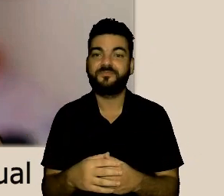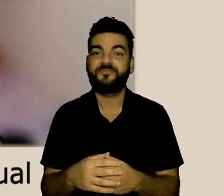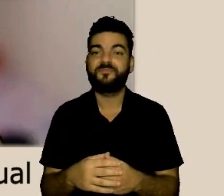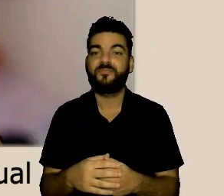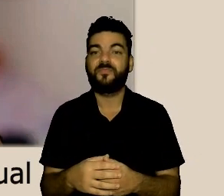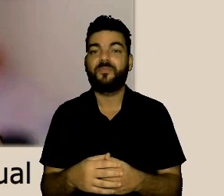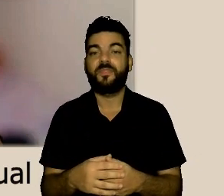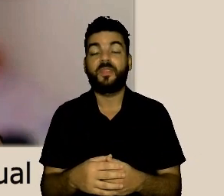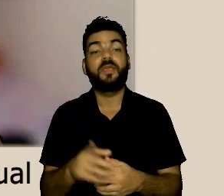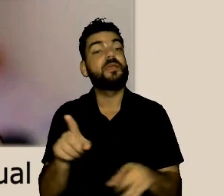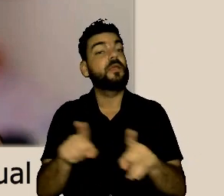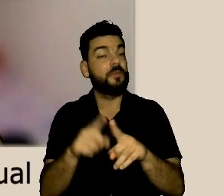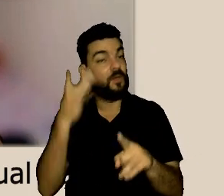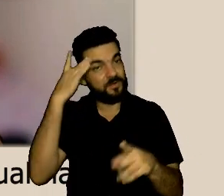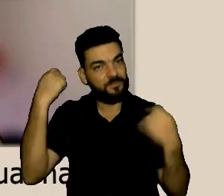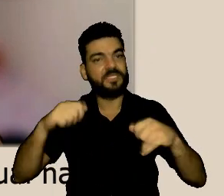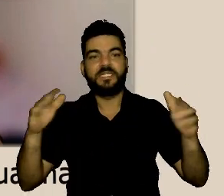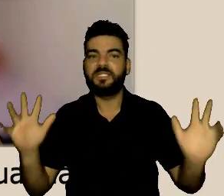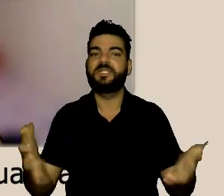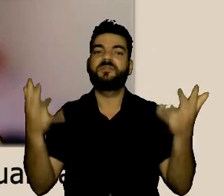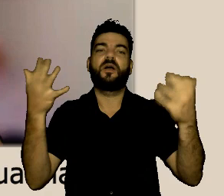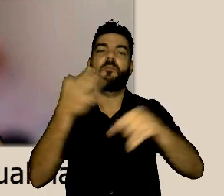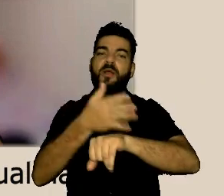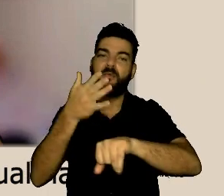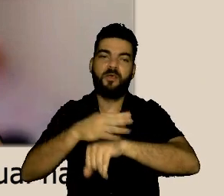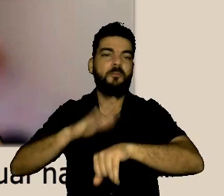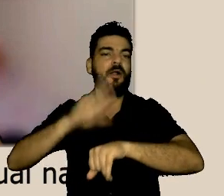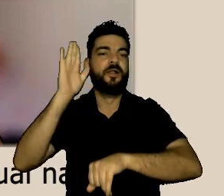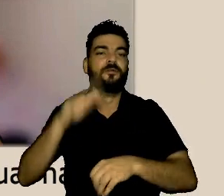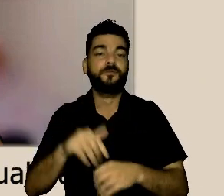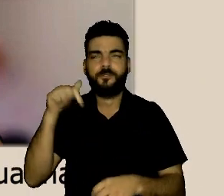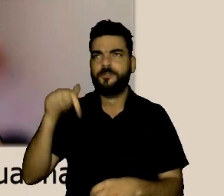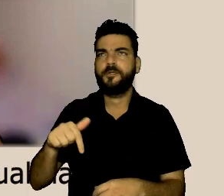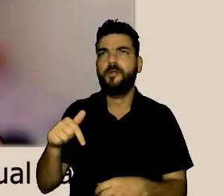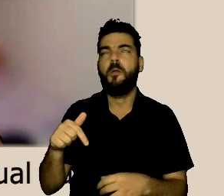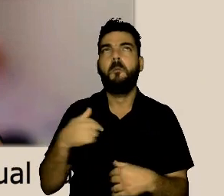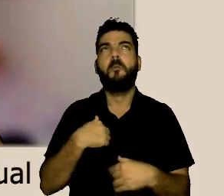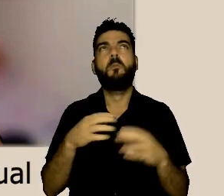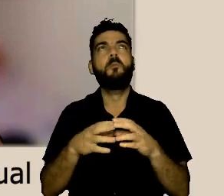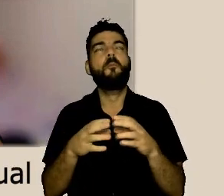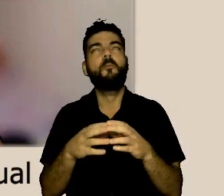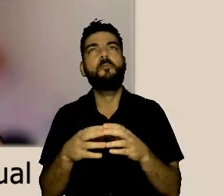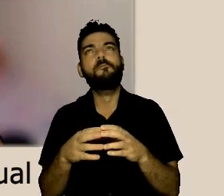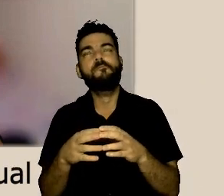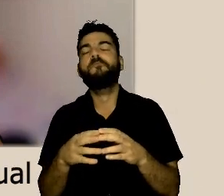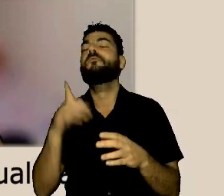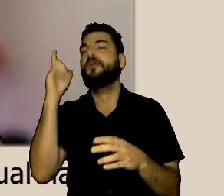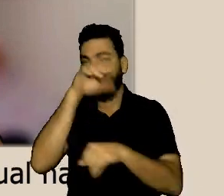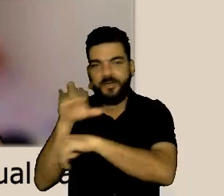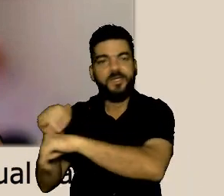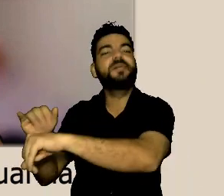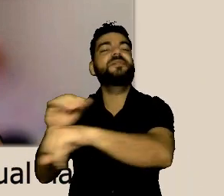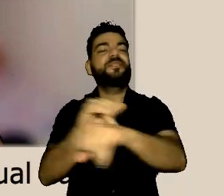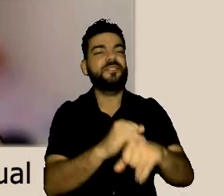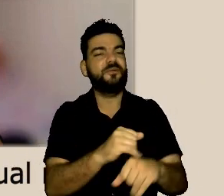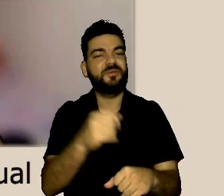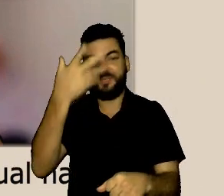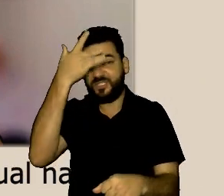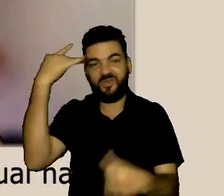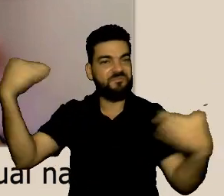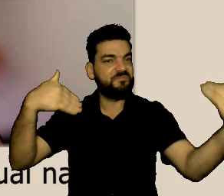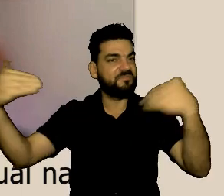e outra coisa que eu fico pensando é essa necessidade realmente de incentivar a participação aqui na